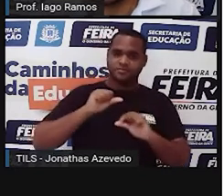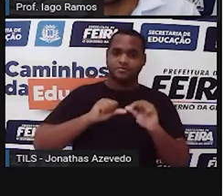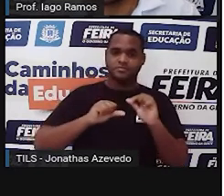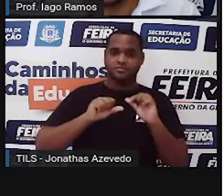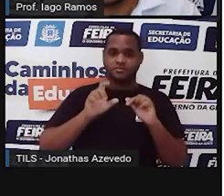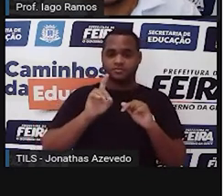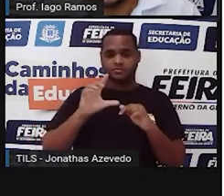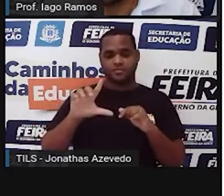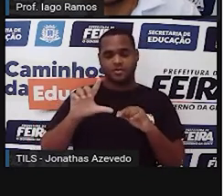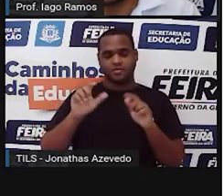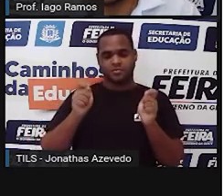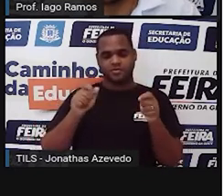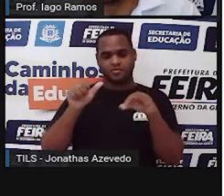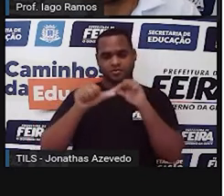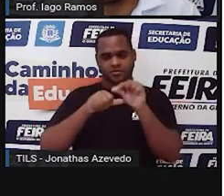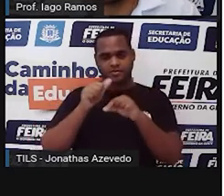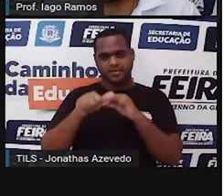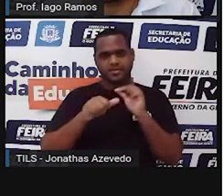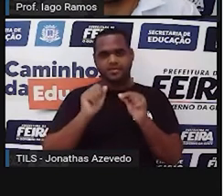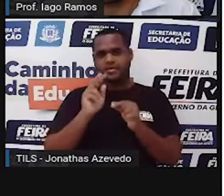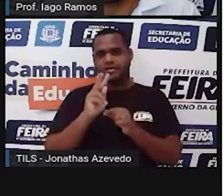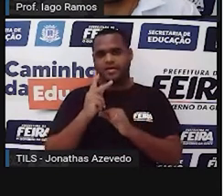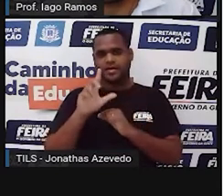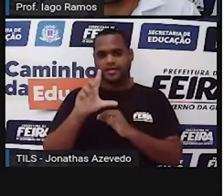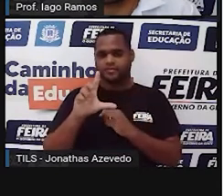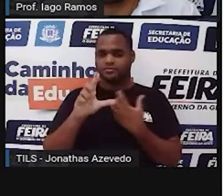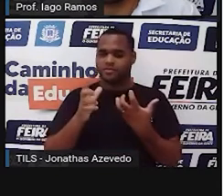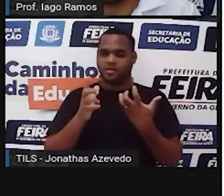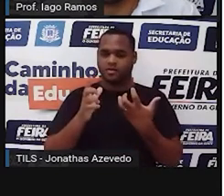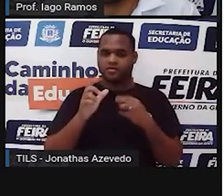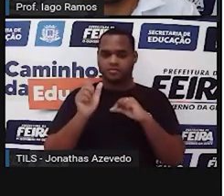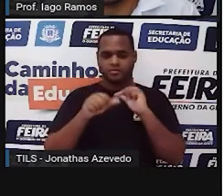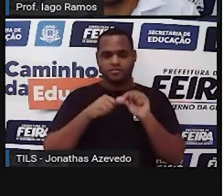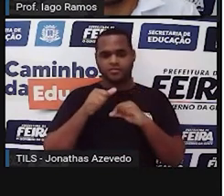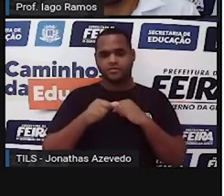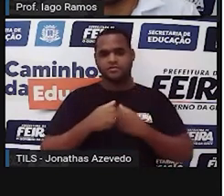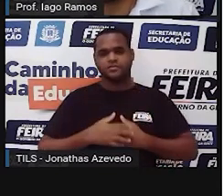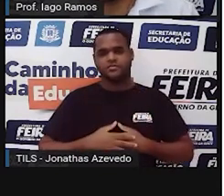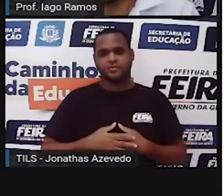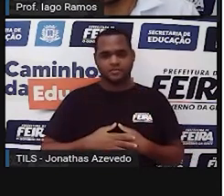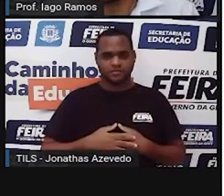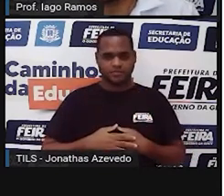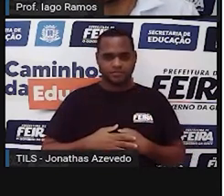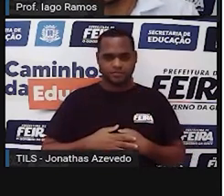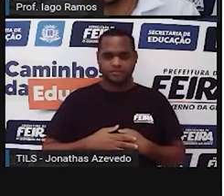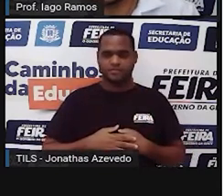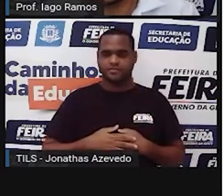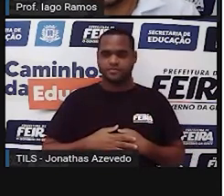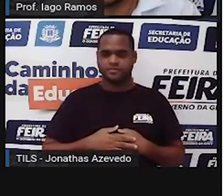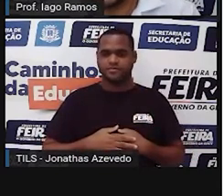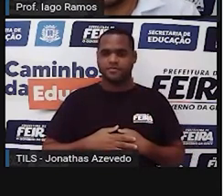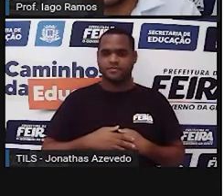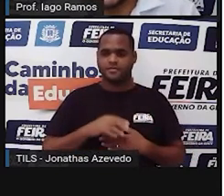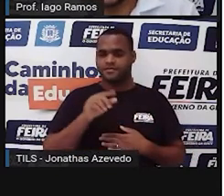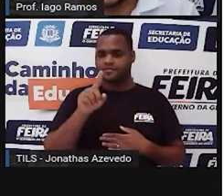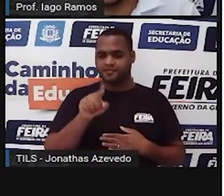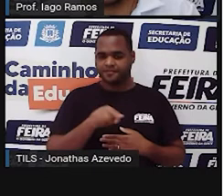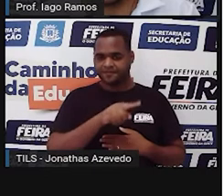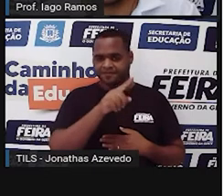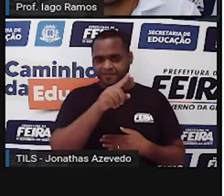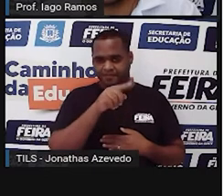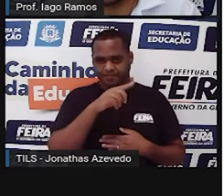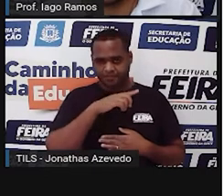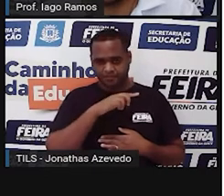decilitro lá para hectolitro, HL. Então, acompanhe o sentido da setinha. Para a